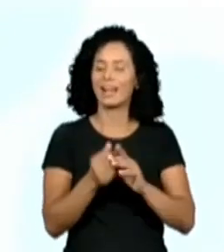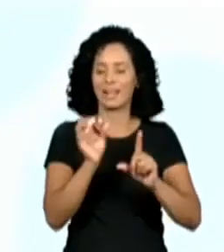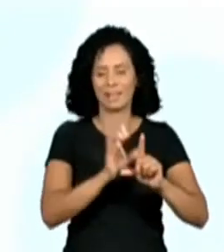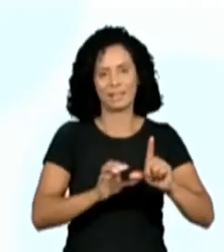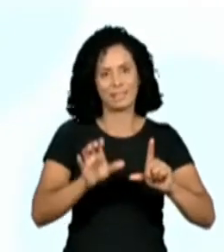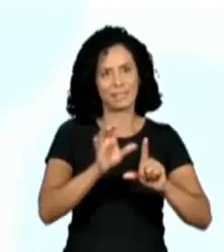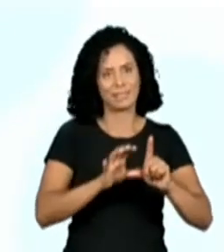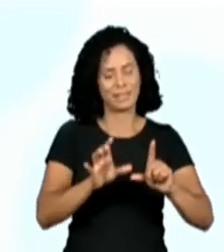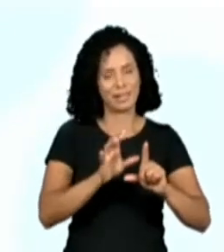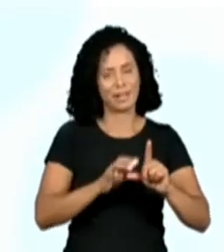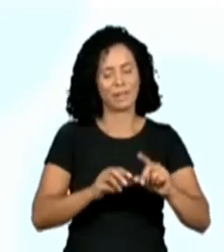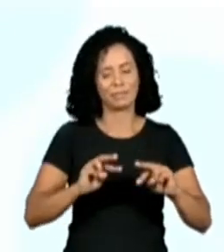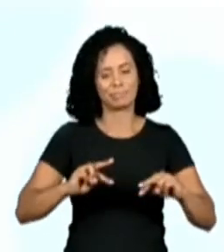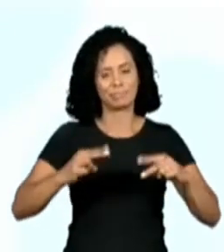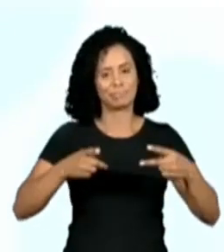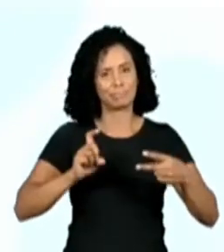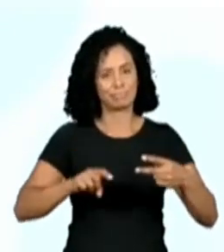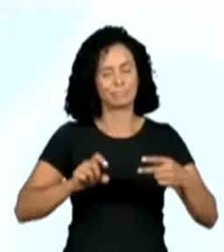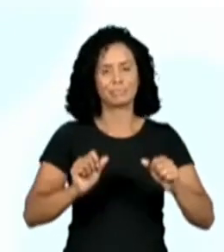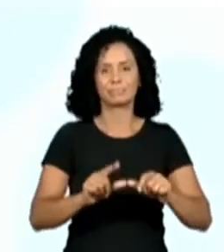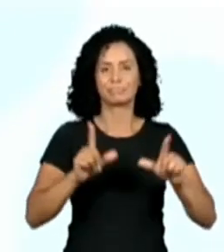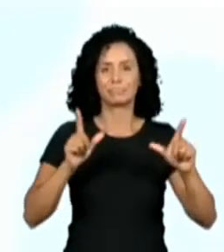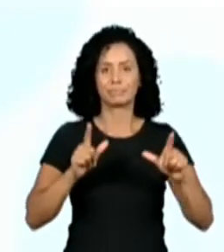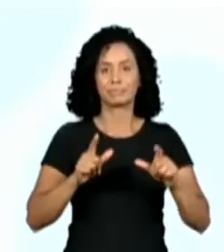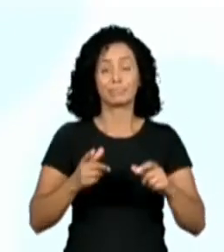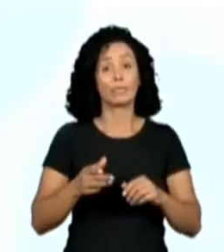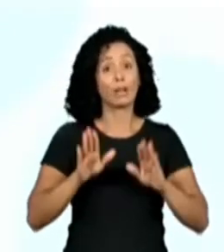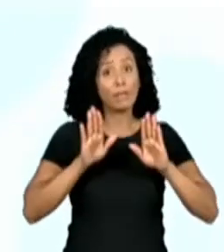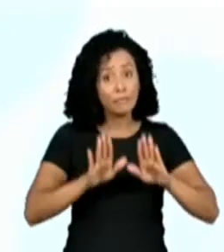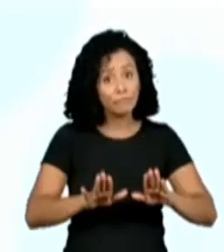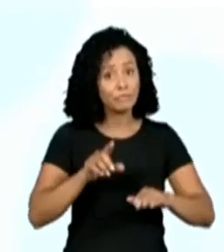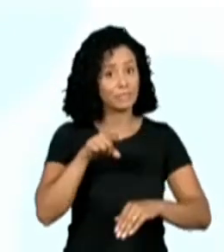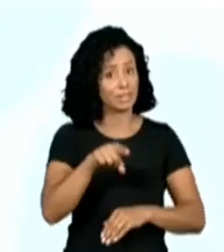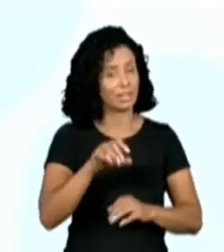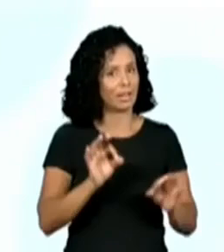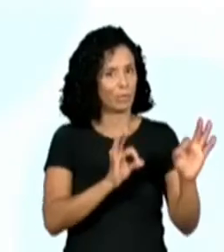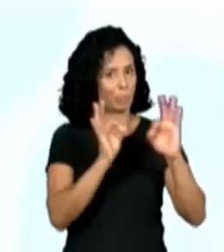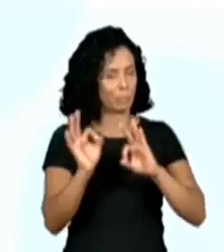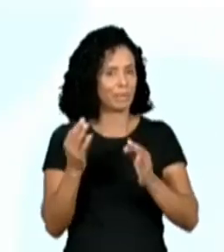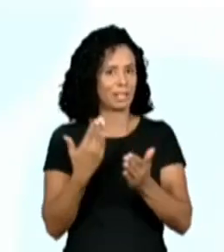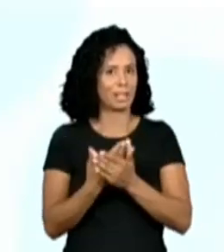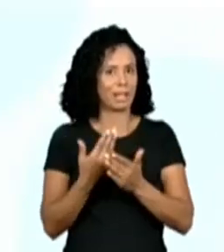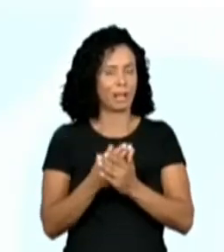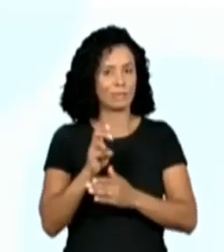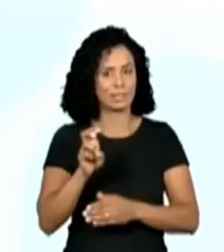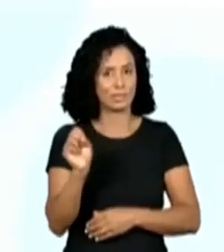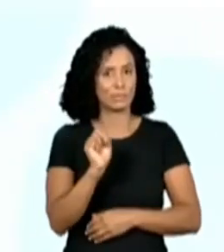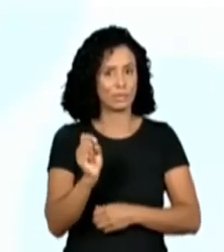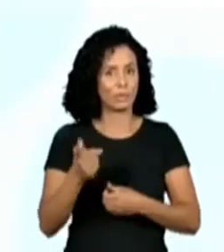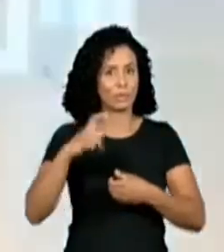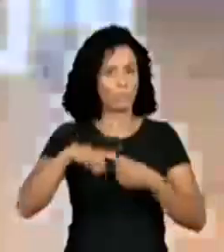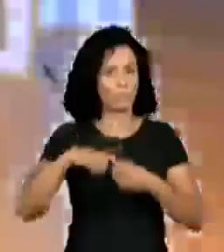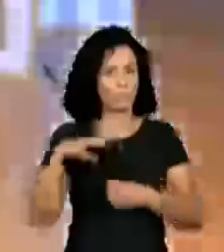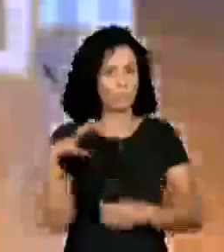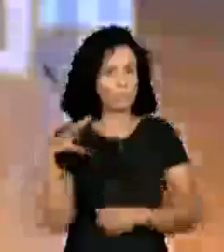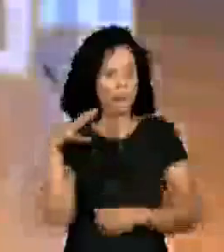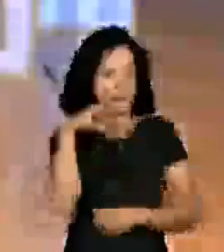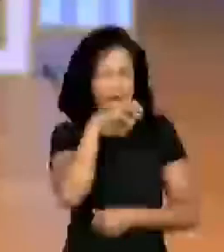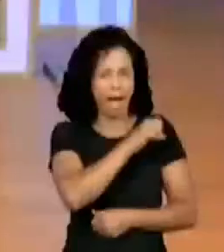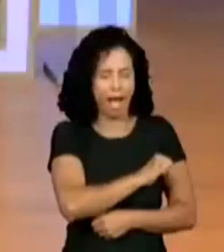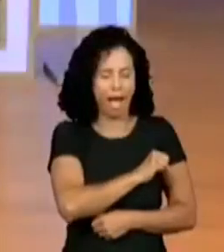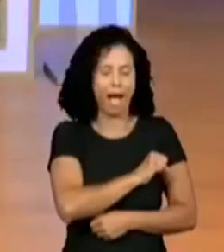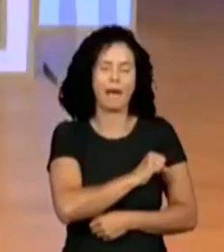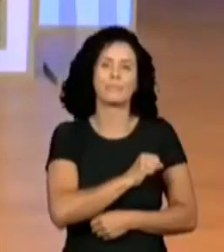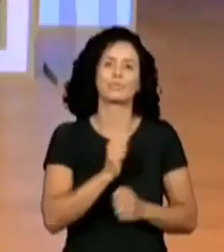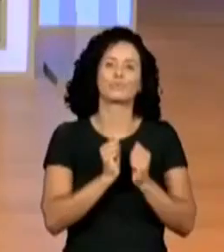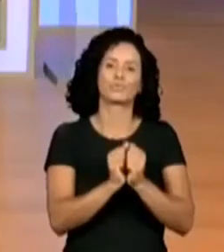tela. But don't leave the room. Nada de sair da sala, because five seconds we are back. Voltamos em cinco segundinhos